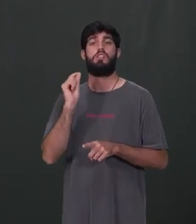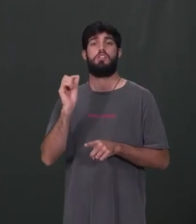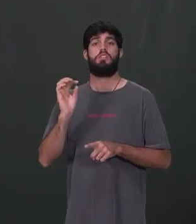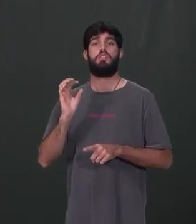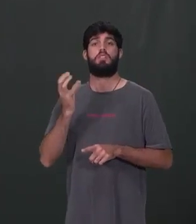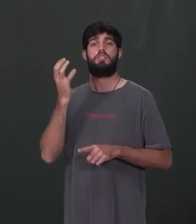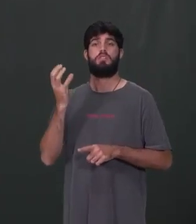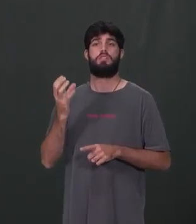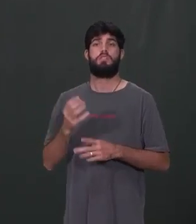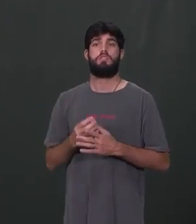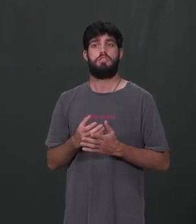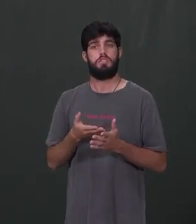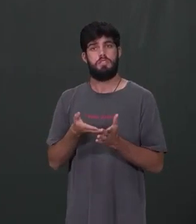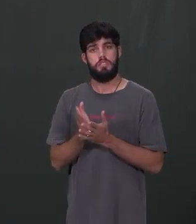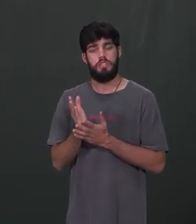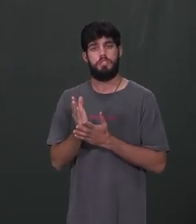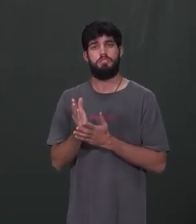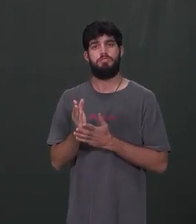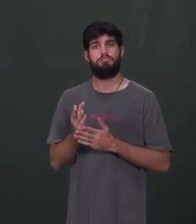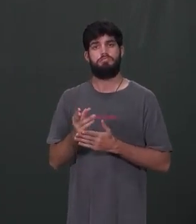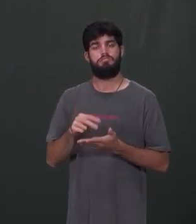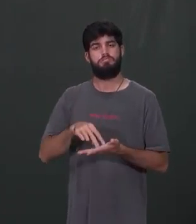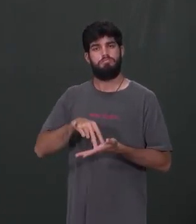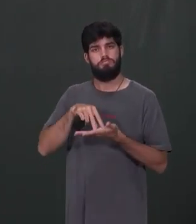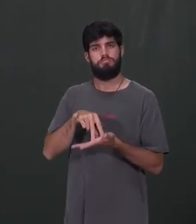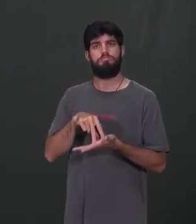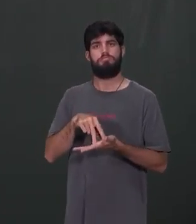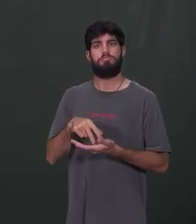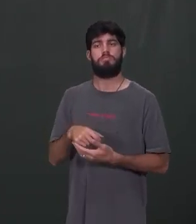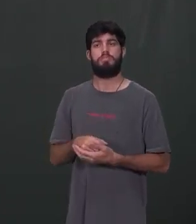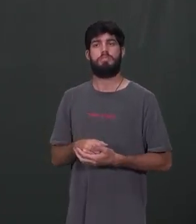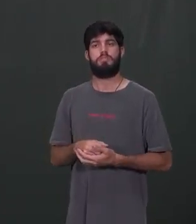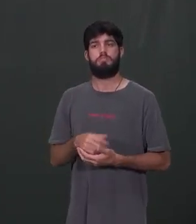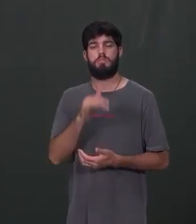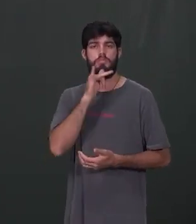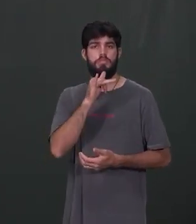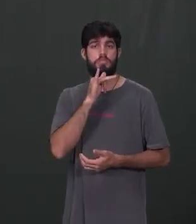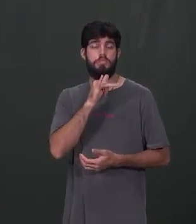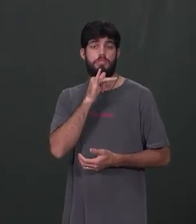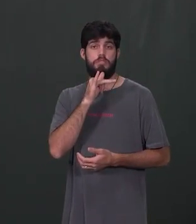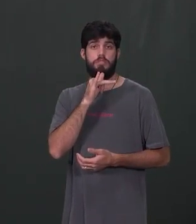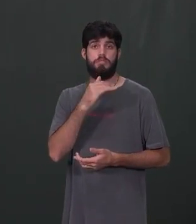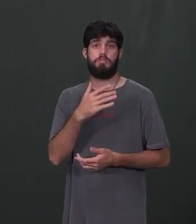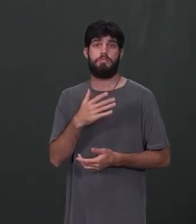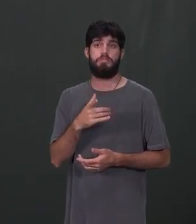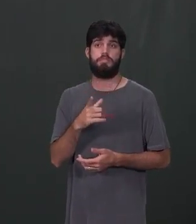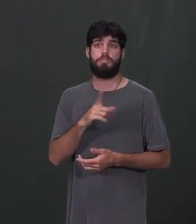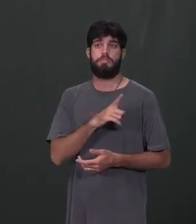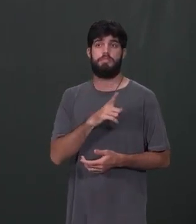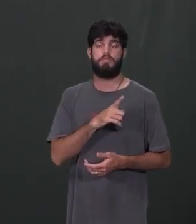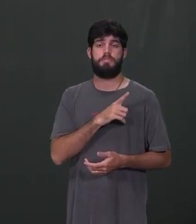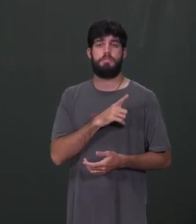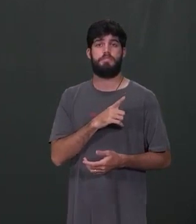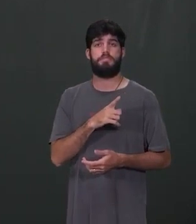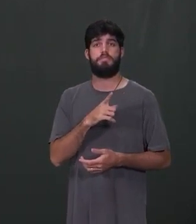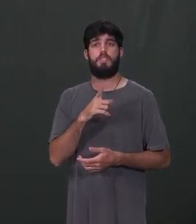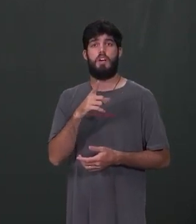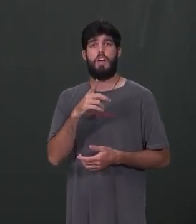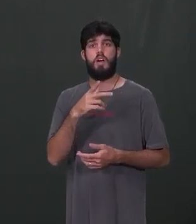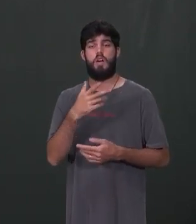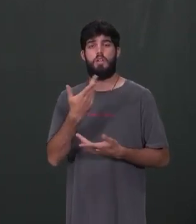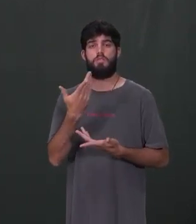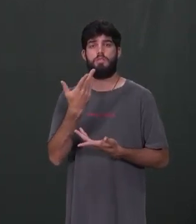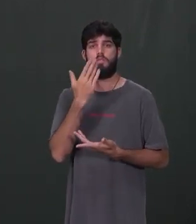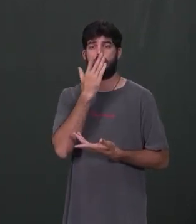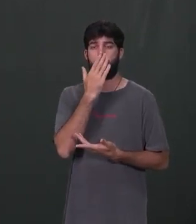ela, ela joga esporo, que é uma forma dela resistir. No caso aqui desse fungo, ele tem essa estrutura que é o esporanjo, que produz o esporo.